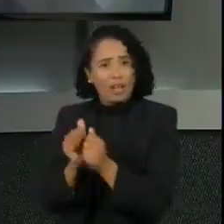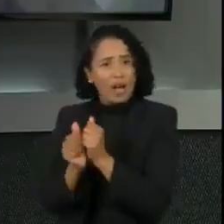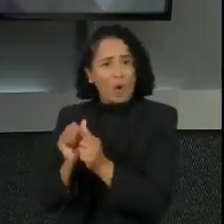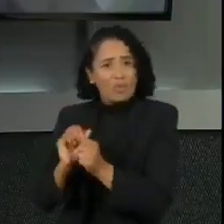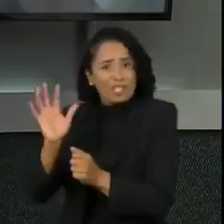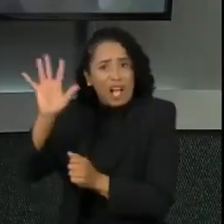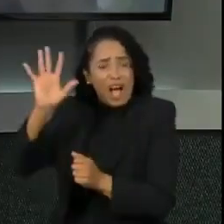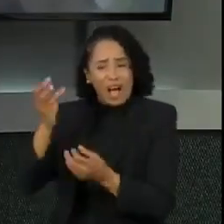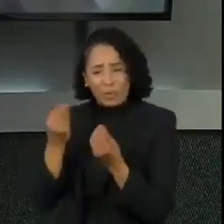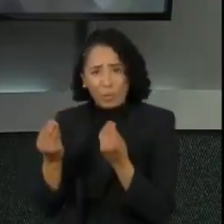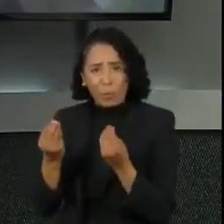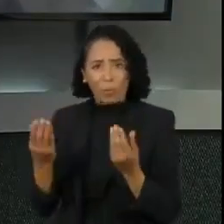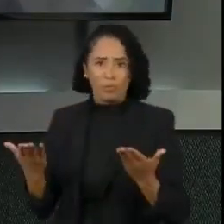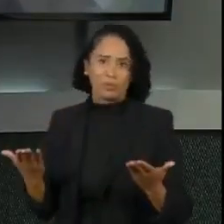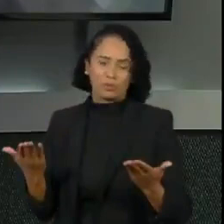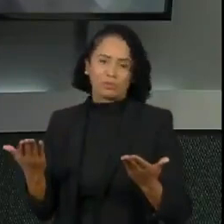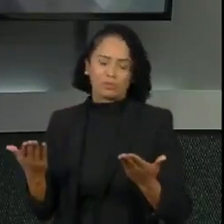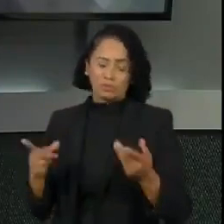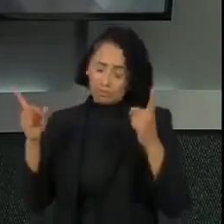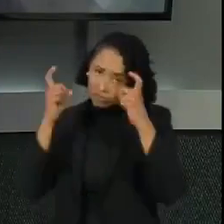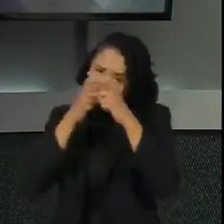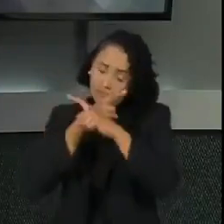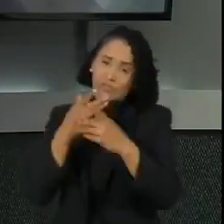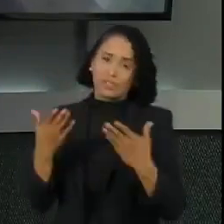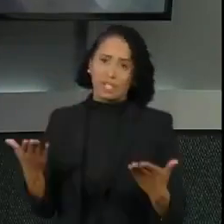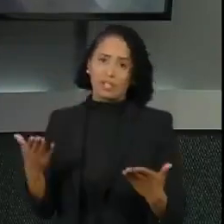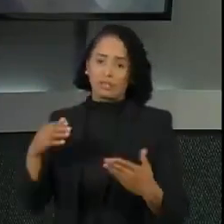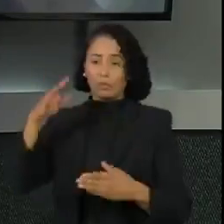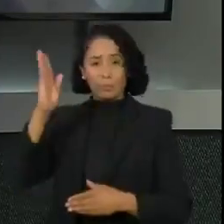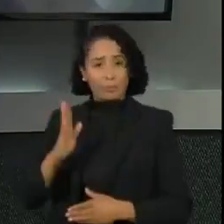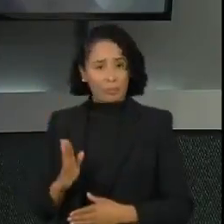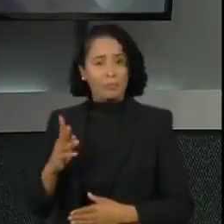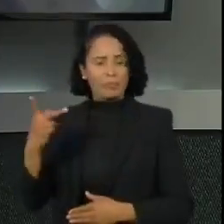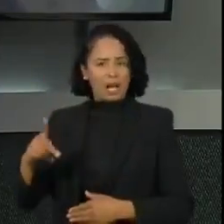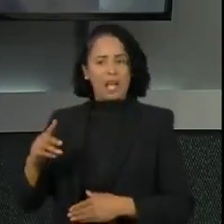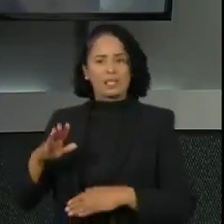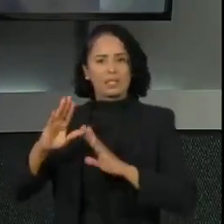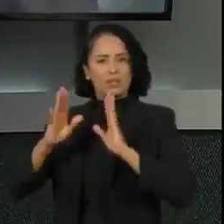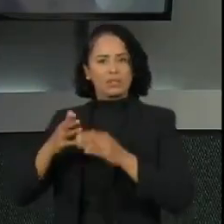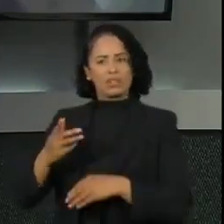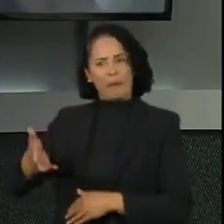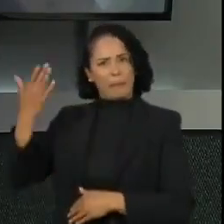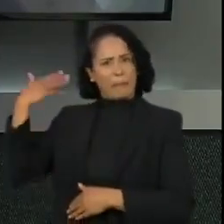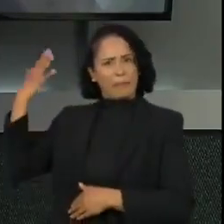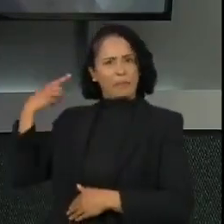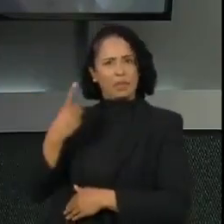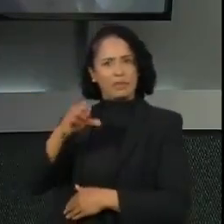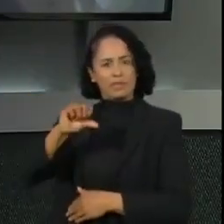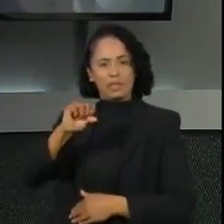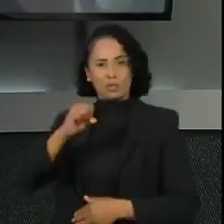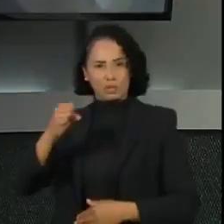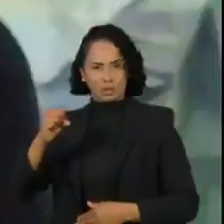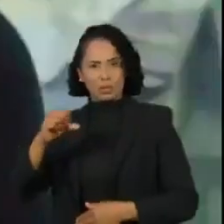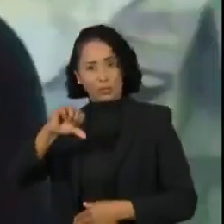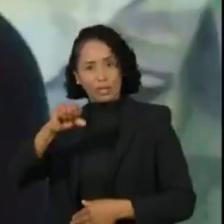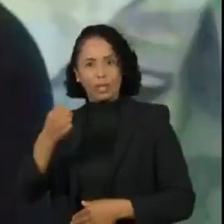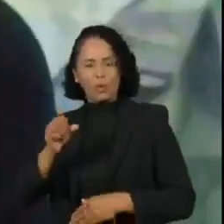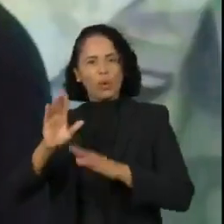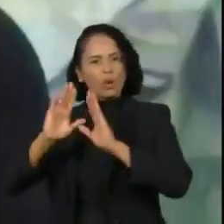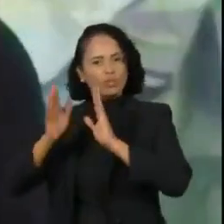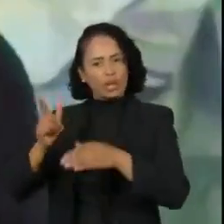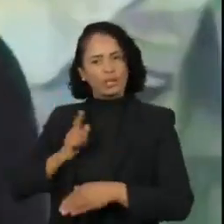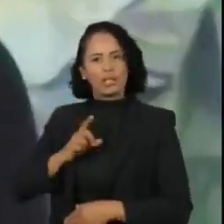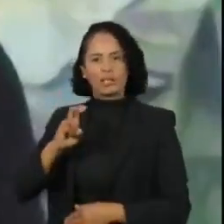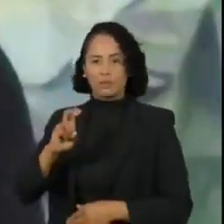lidar com tanta pobreza no meio de tanta riqueza. Lá em 1998, quando eu fundei o Banco, a gente já tinha